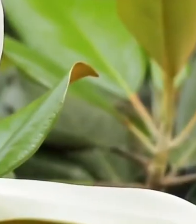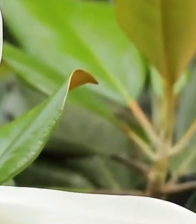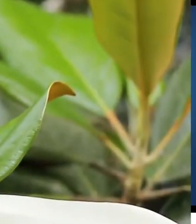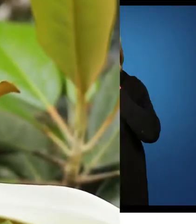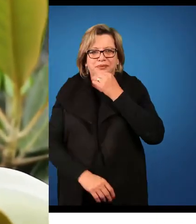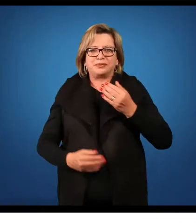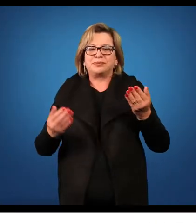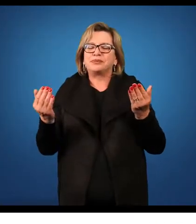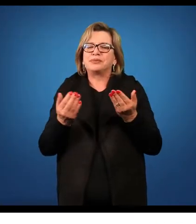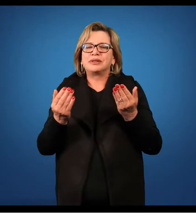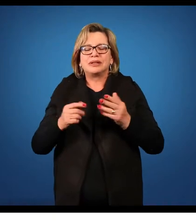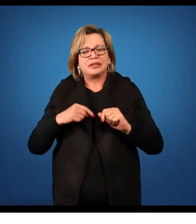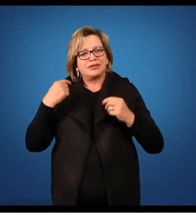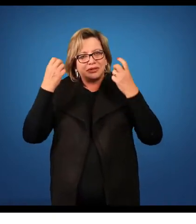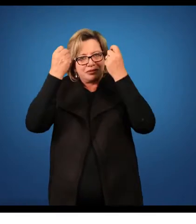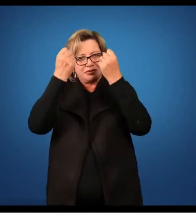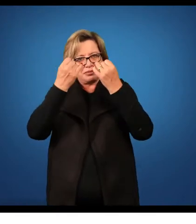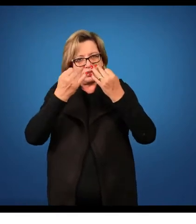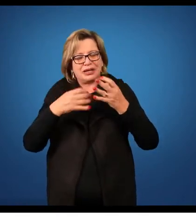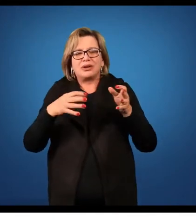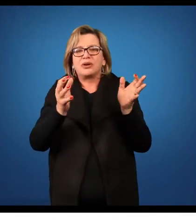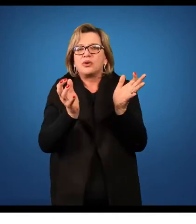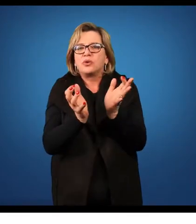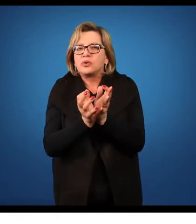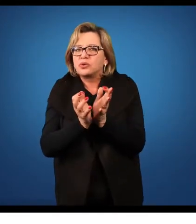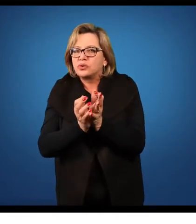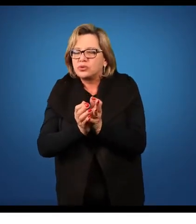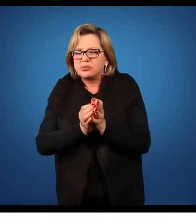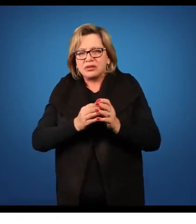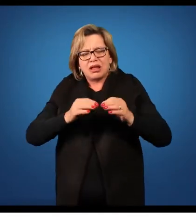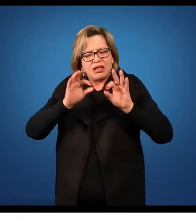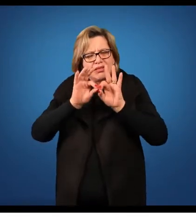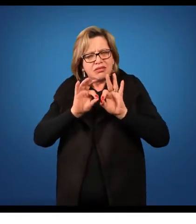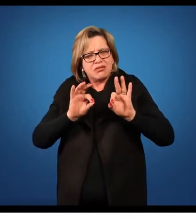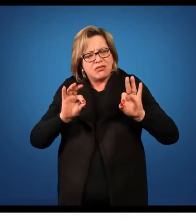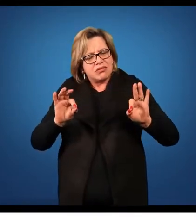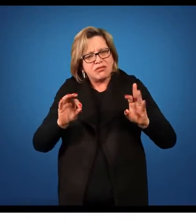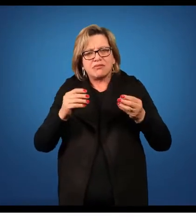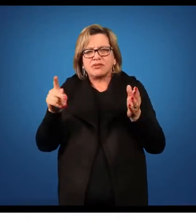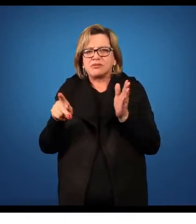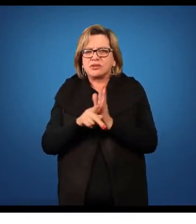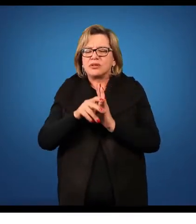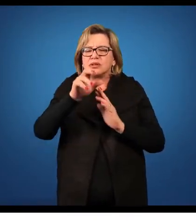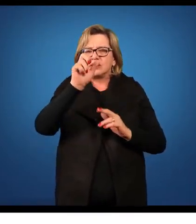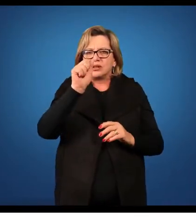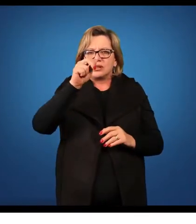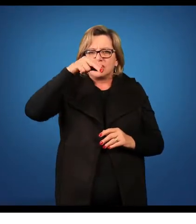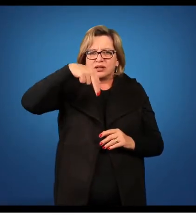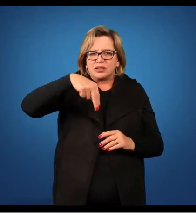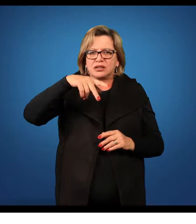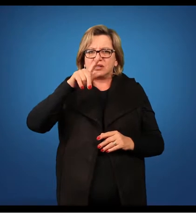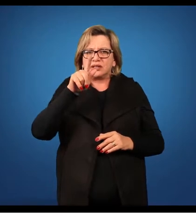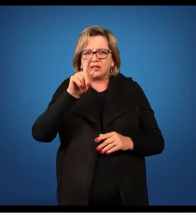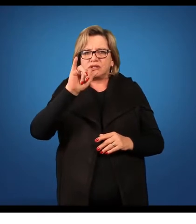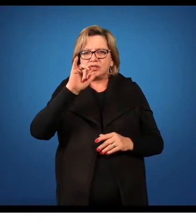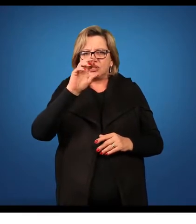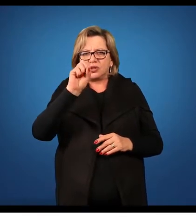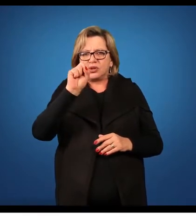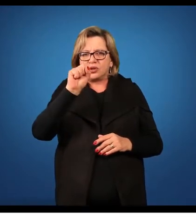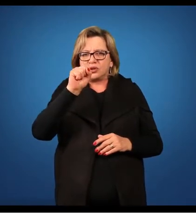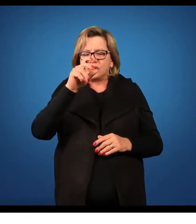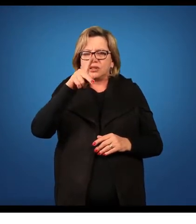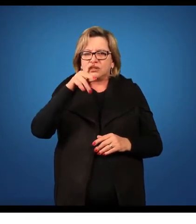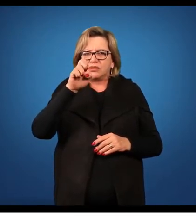Bom, então agora nós vamos falar de um dos grupos mais primitivos das agiospermas, tanuclado das